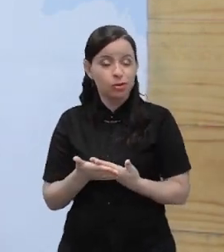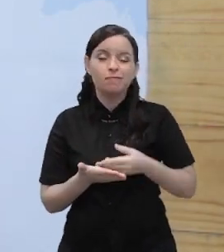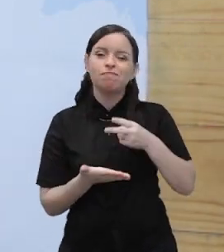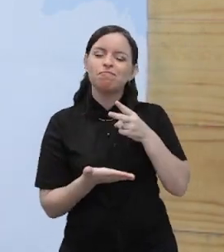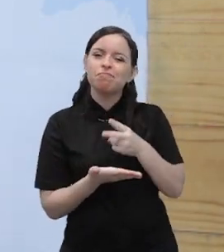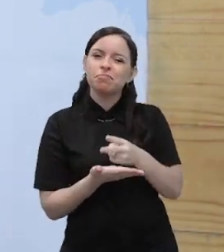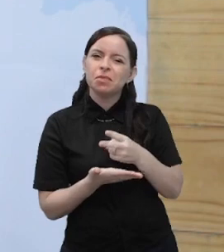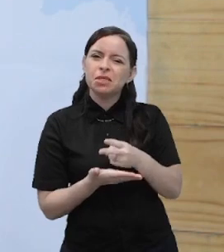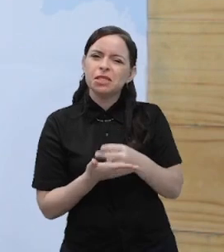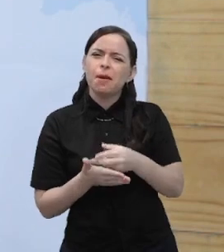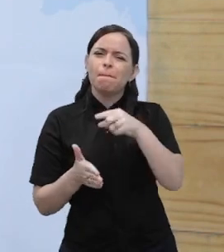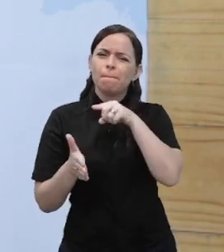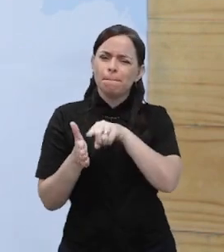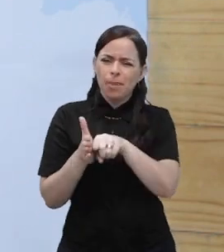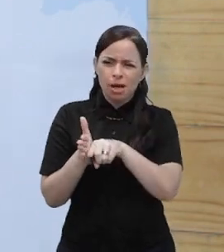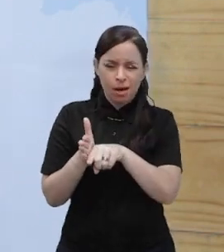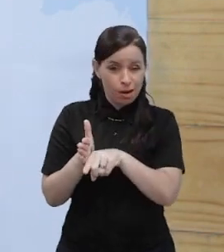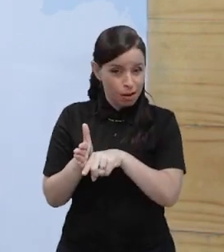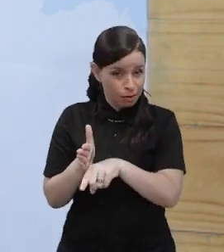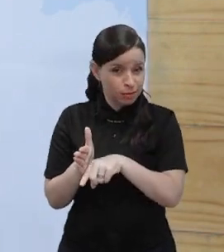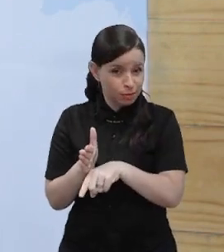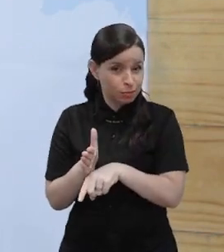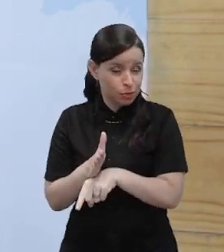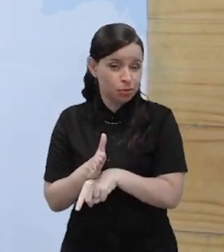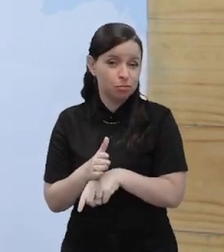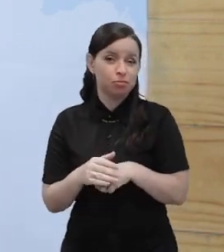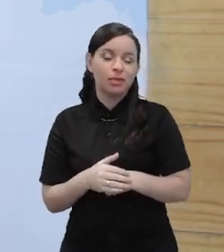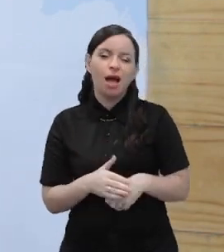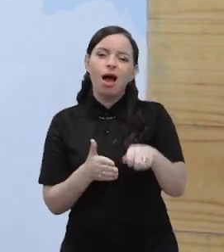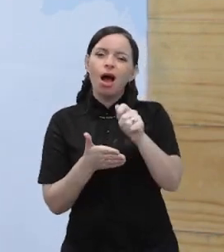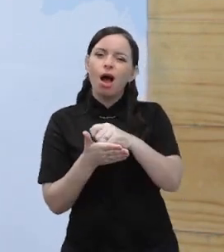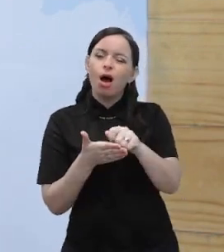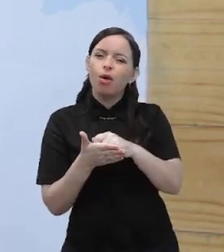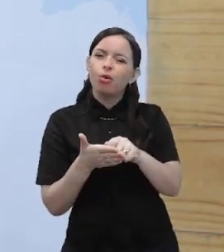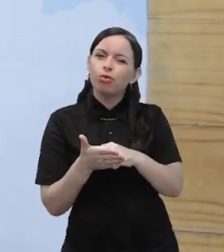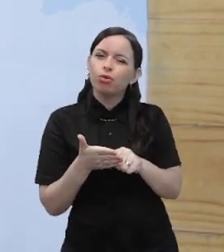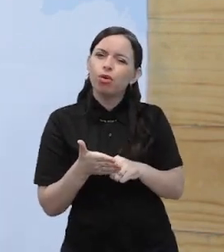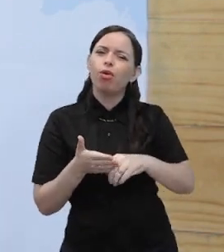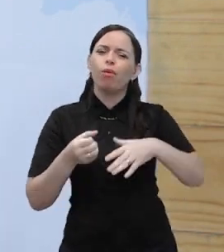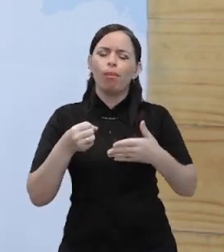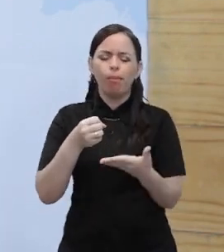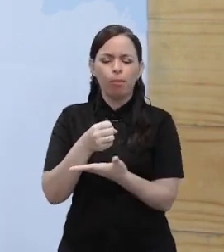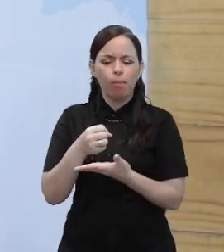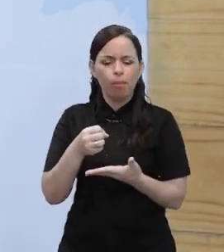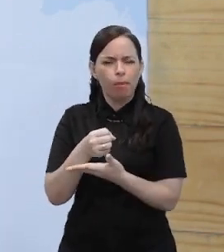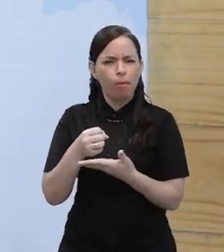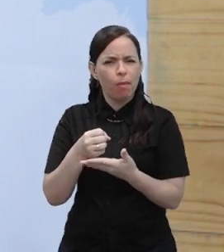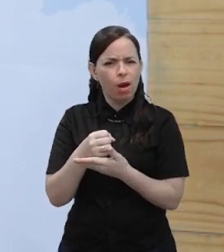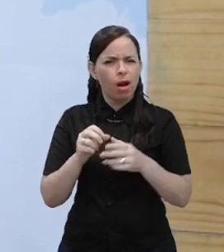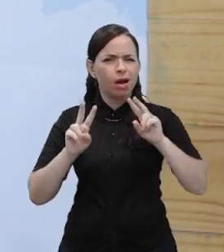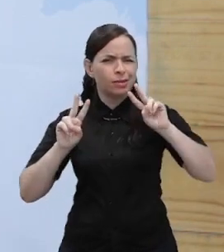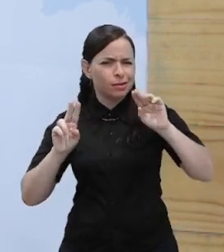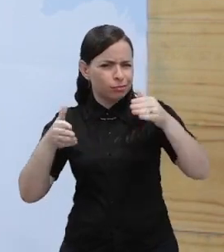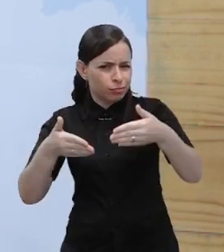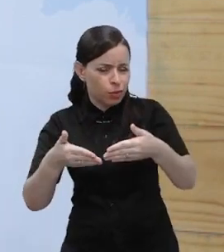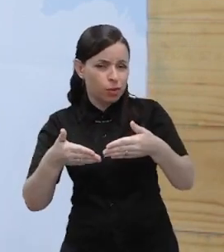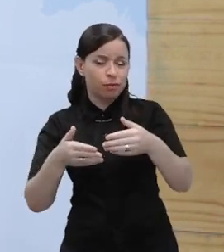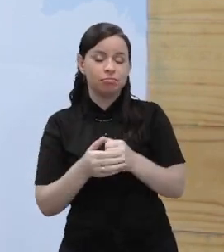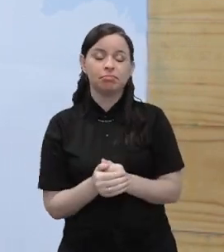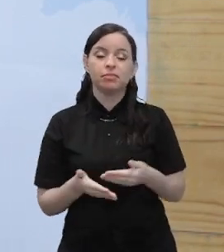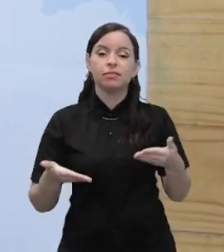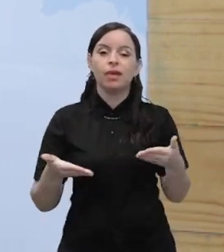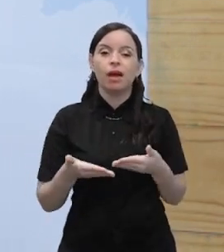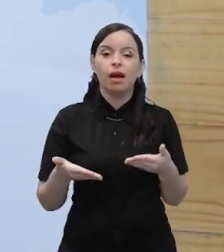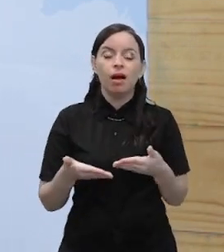embasamento teórico, ou seja, um autor do qual a gente se baseia nele nos nossos estudos. Dessa vez,